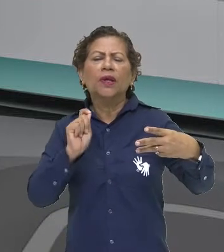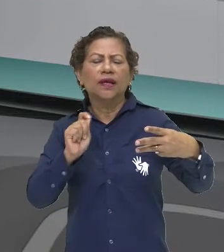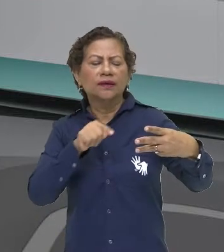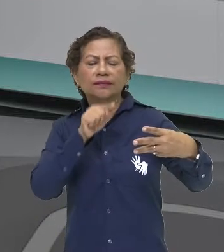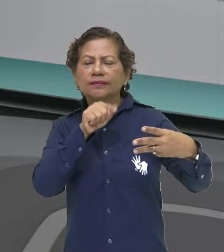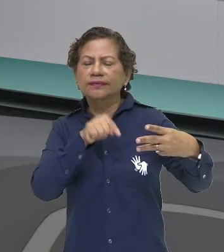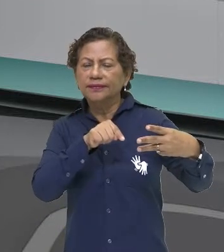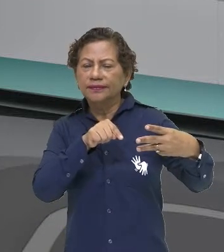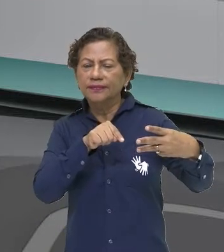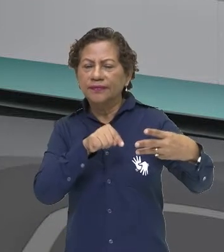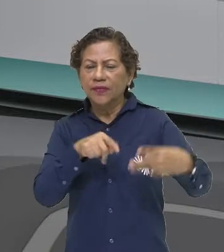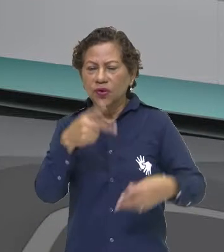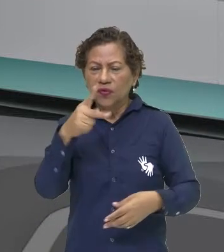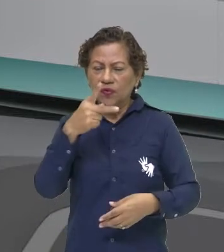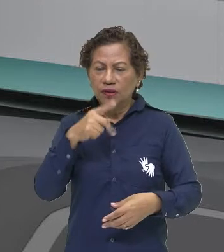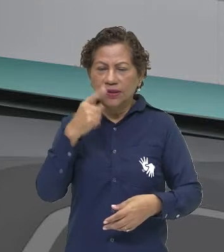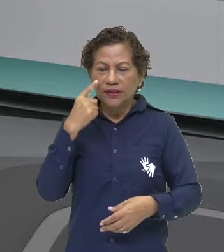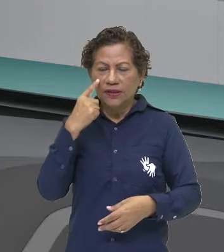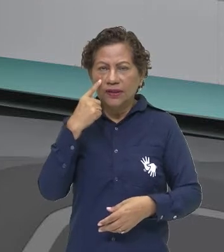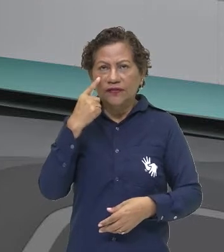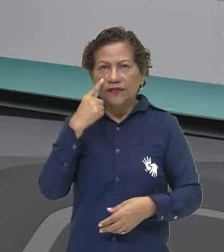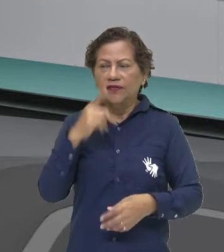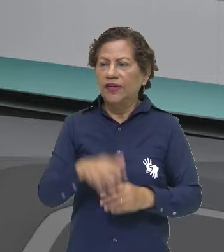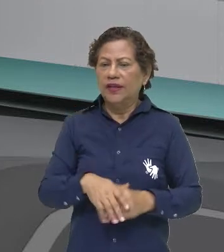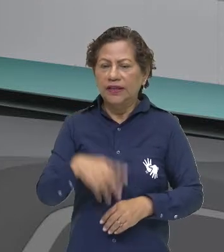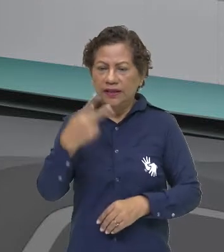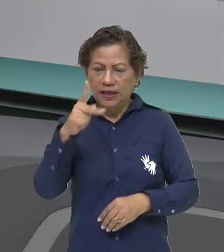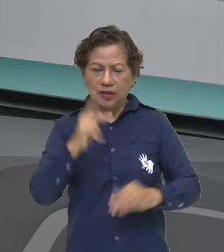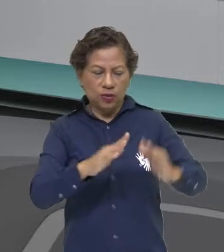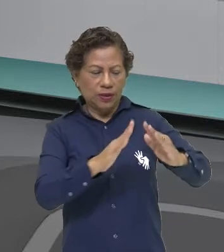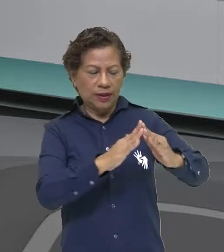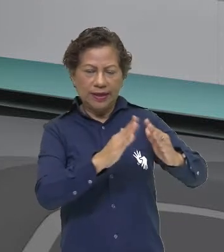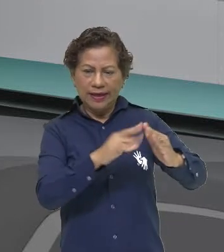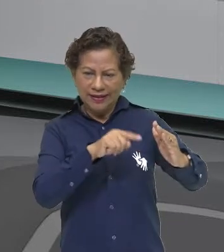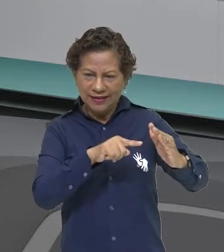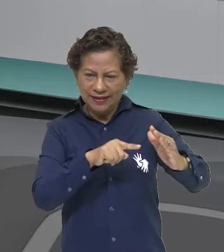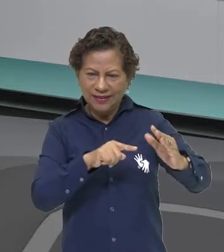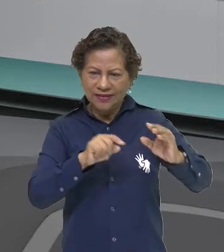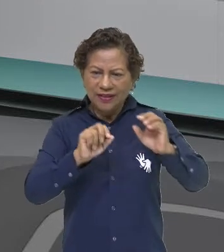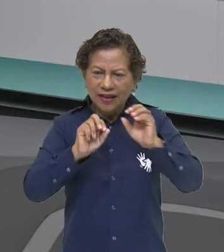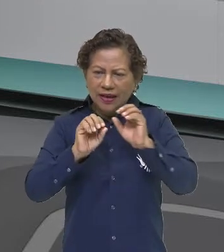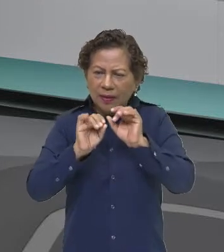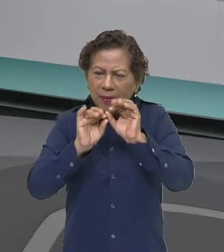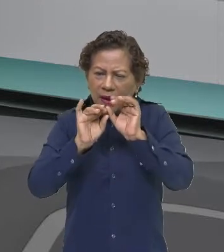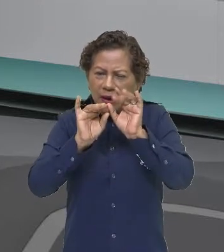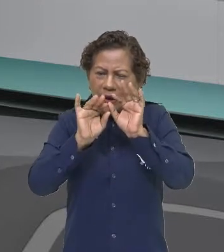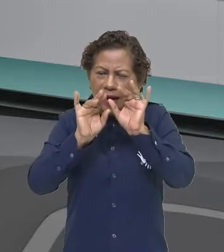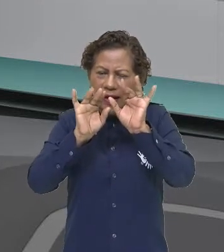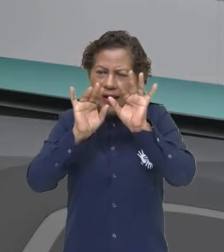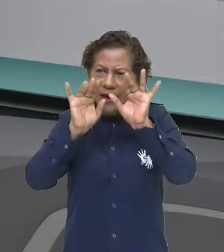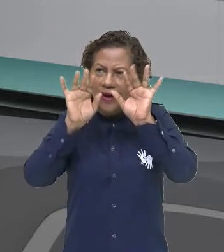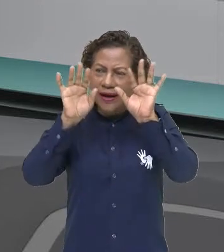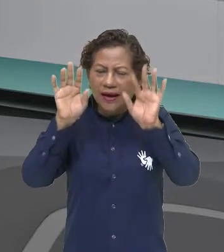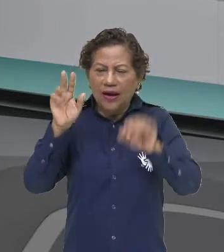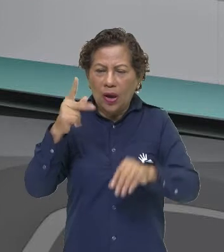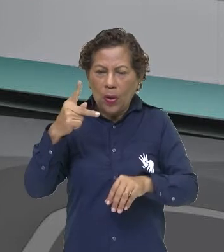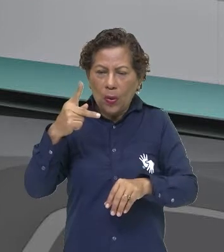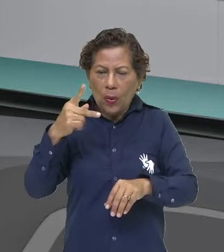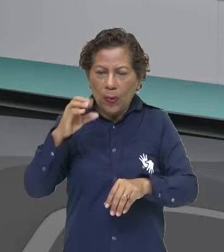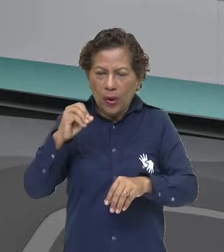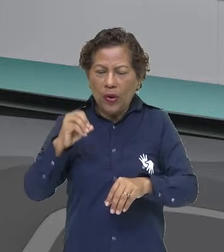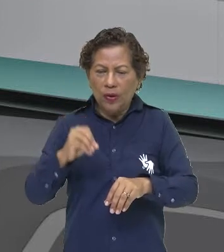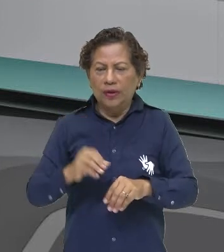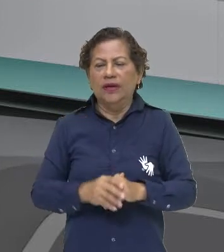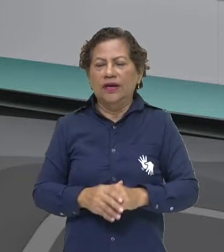sabe, quando você olha amanhã, então, na sua casa que você vê aquelas poeirinhas brancas voando, assim, não tem?